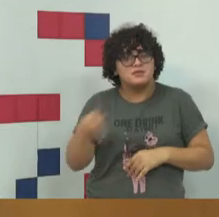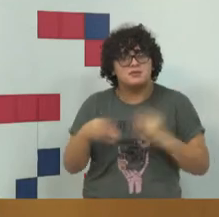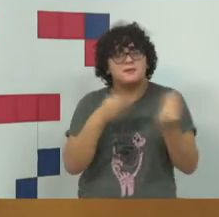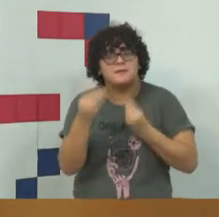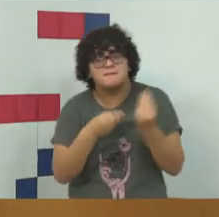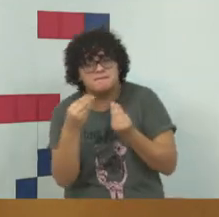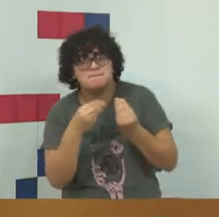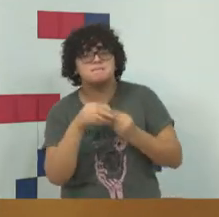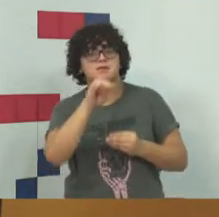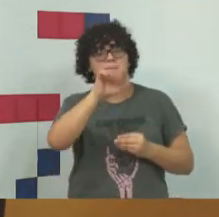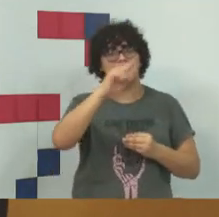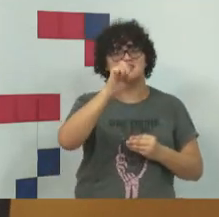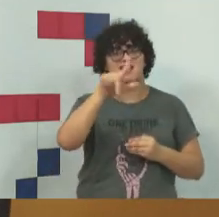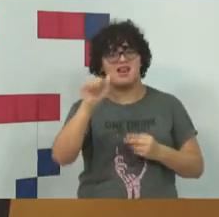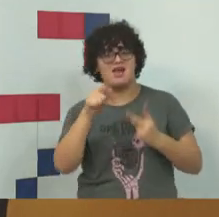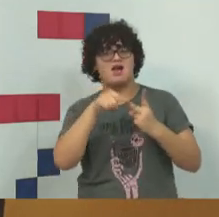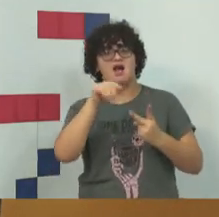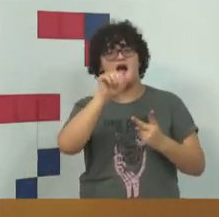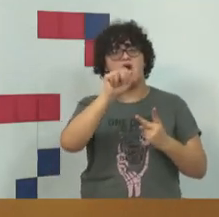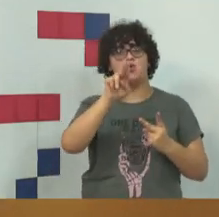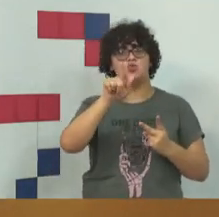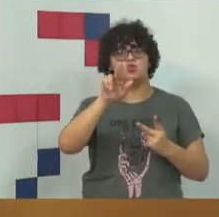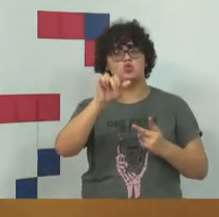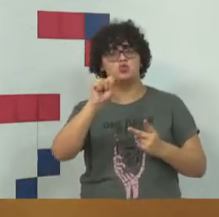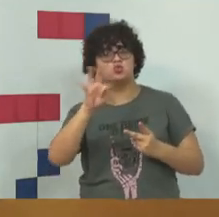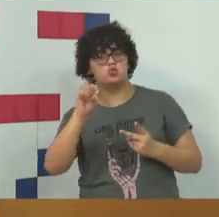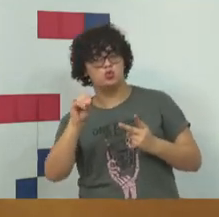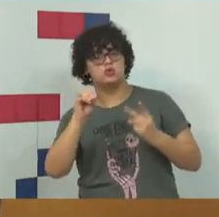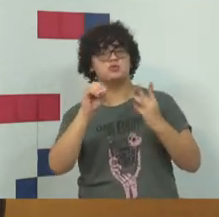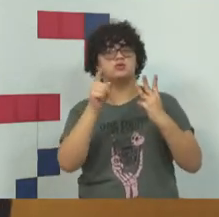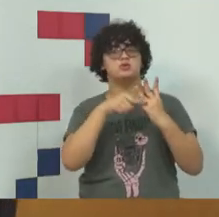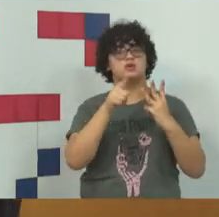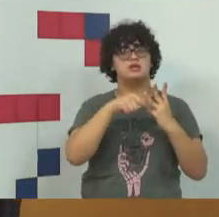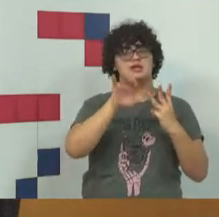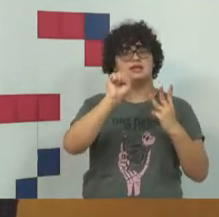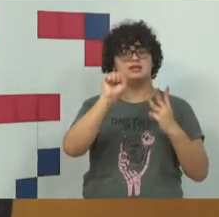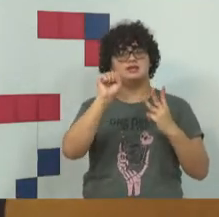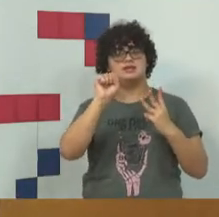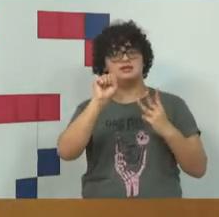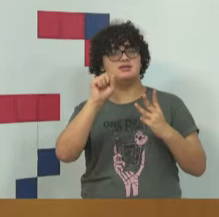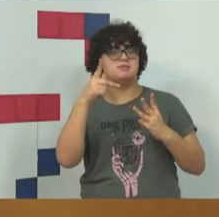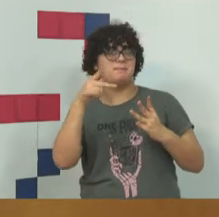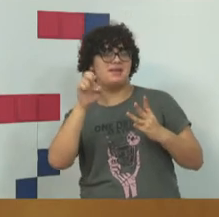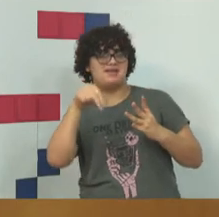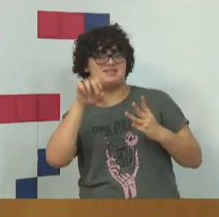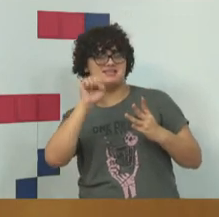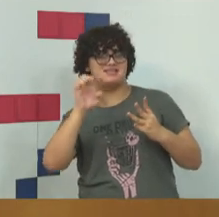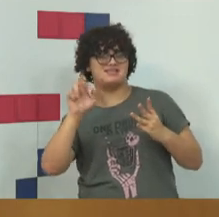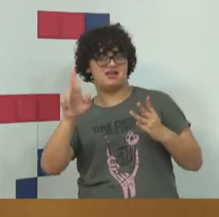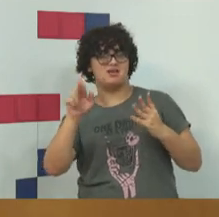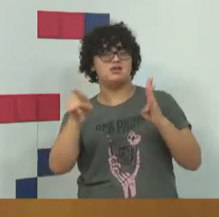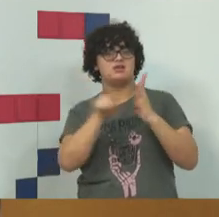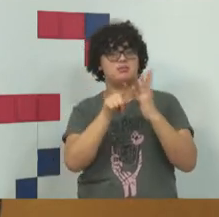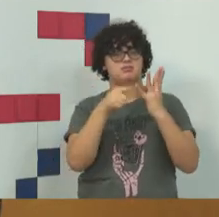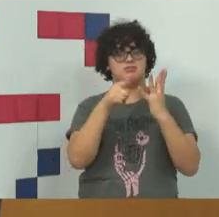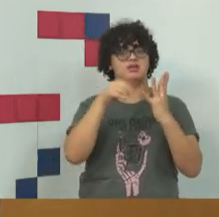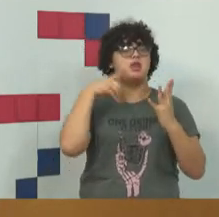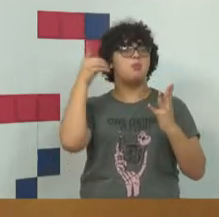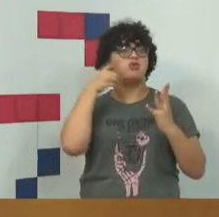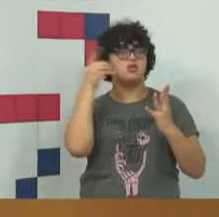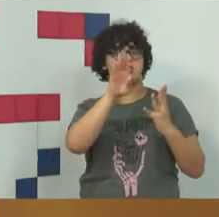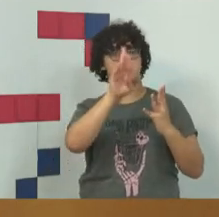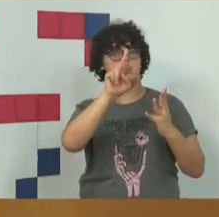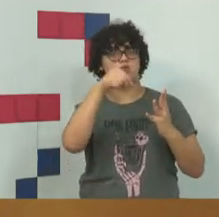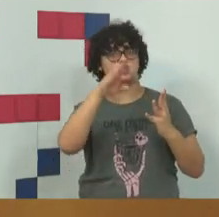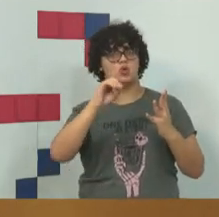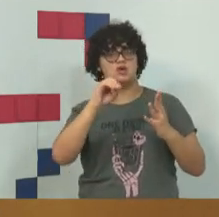professora Marcela, professor Augusto Rossini, e professor Spencer e para o deputado Bruno, que está também